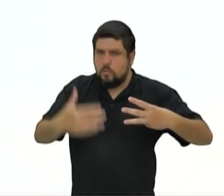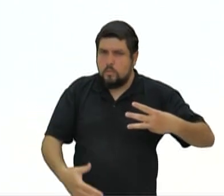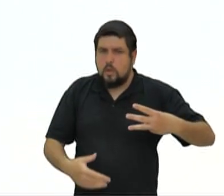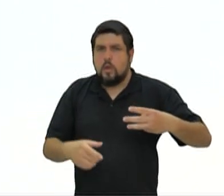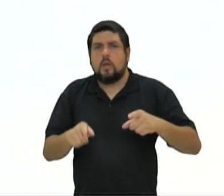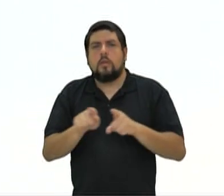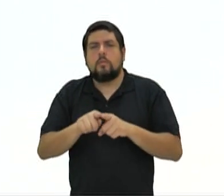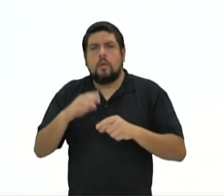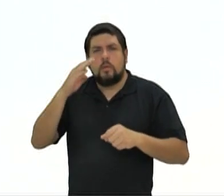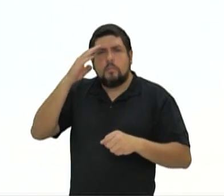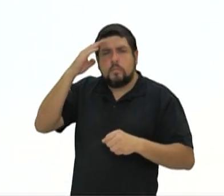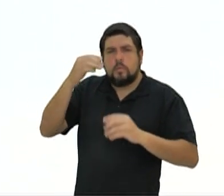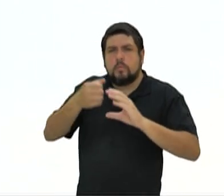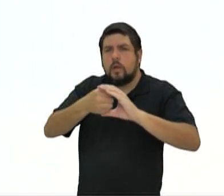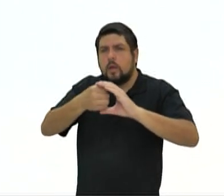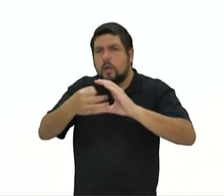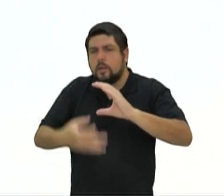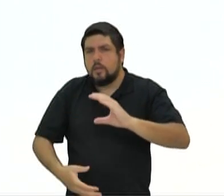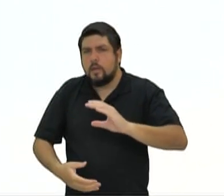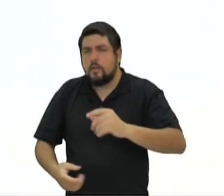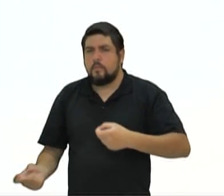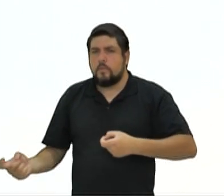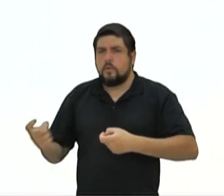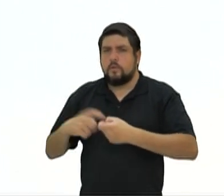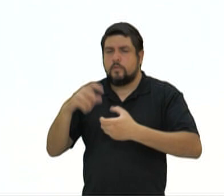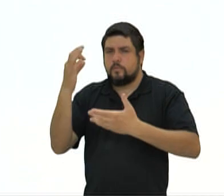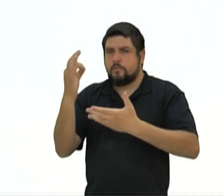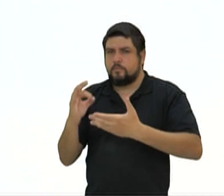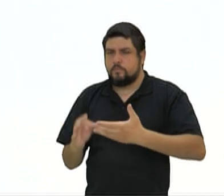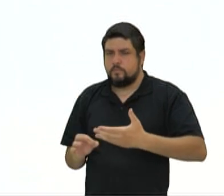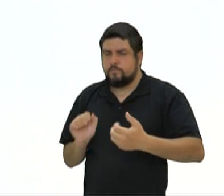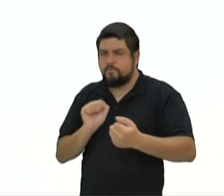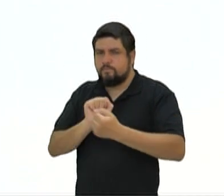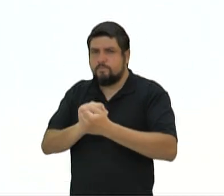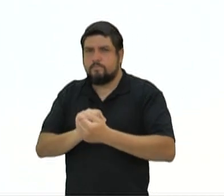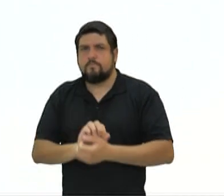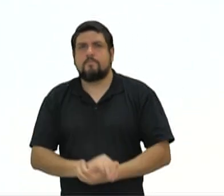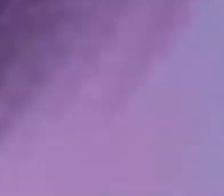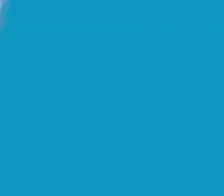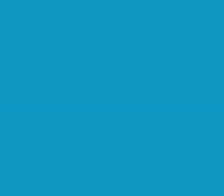principais características. Daqui a pouco nós voltamos, corrigimos juntos.